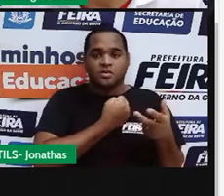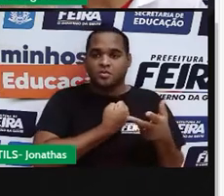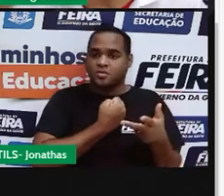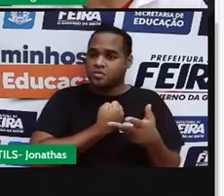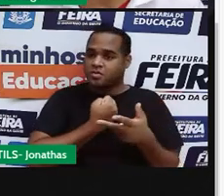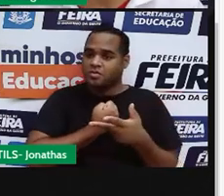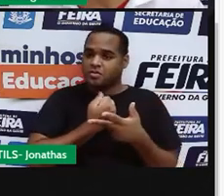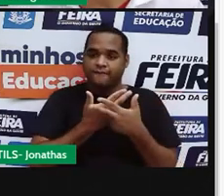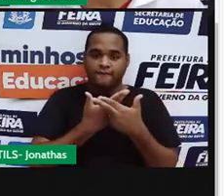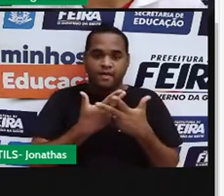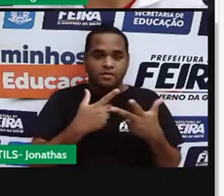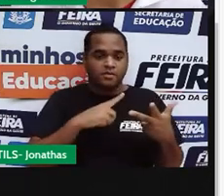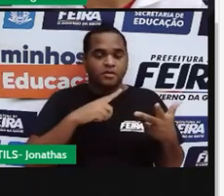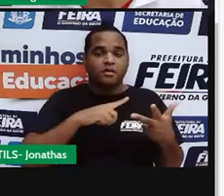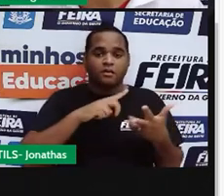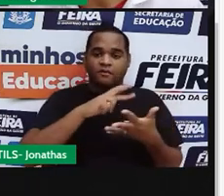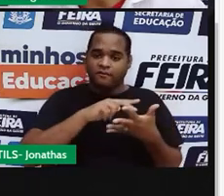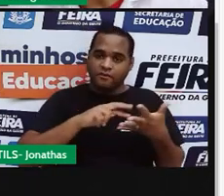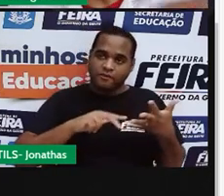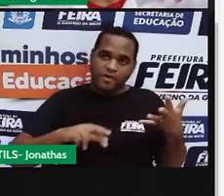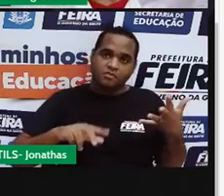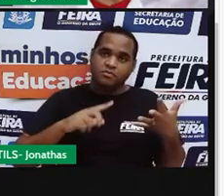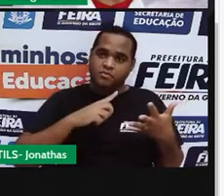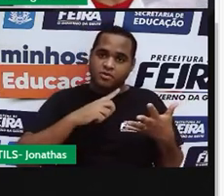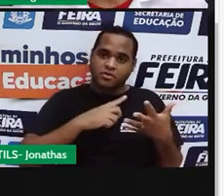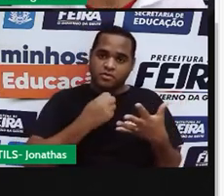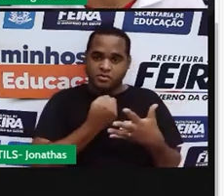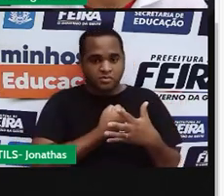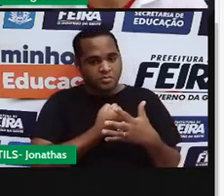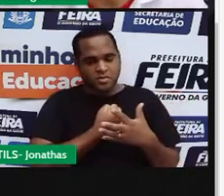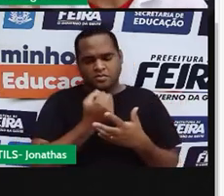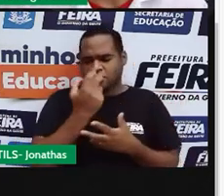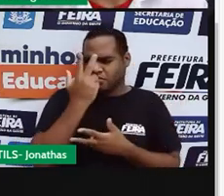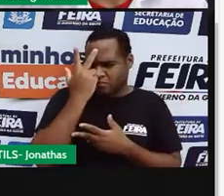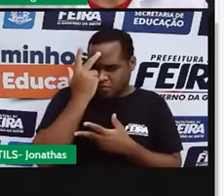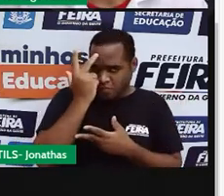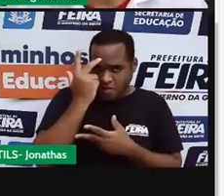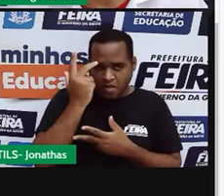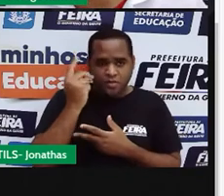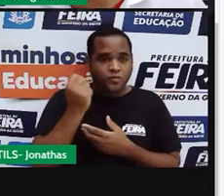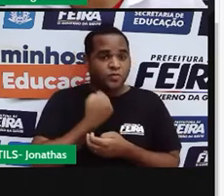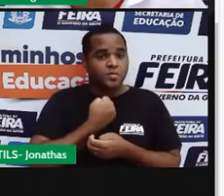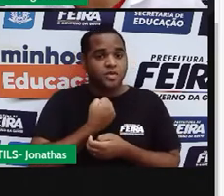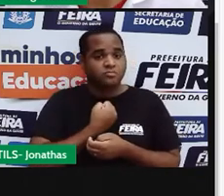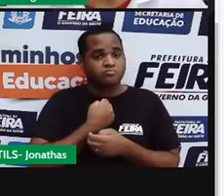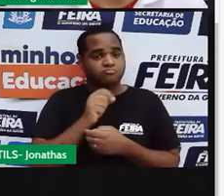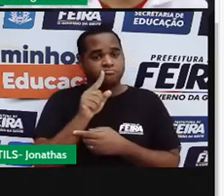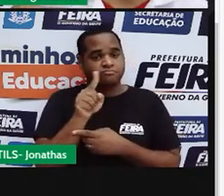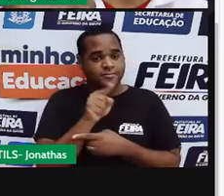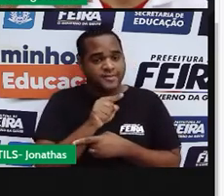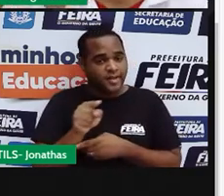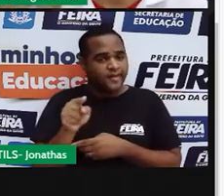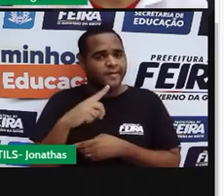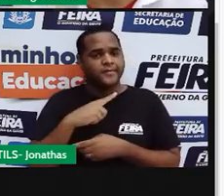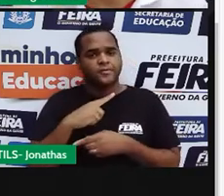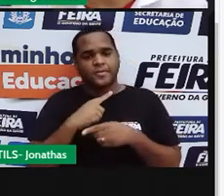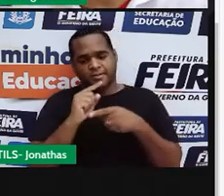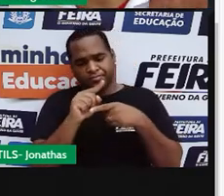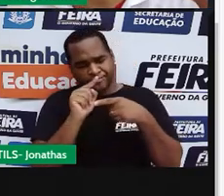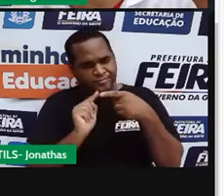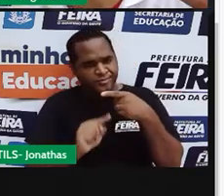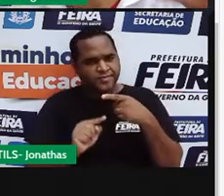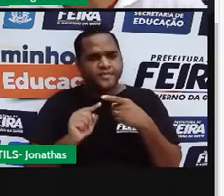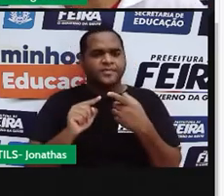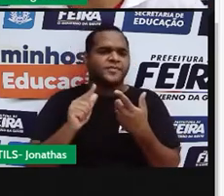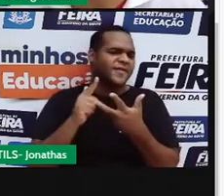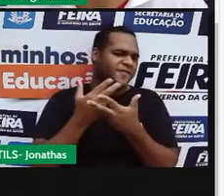vários tipos, vários tipos. Números naturais, números inteiros, números racionais,